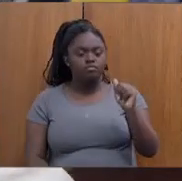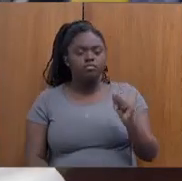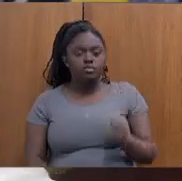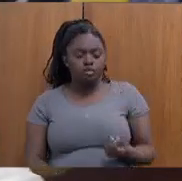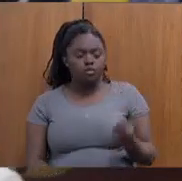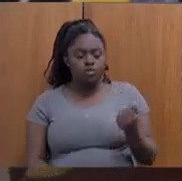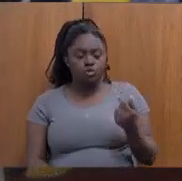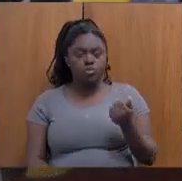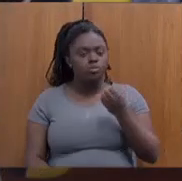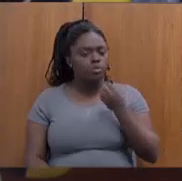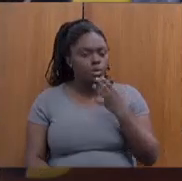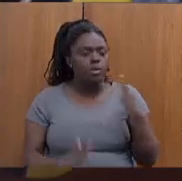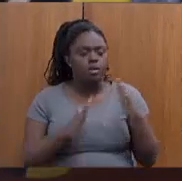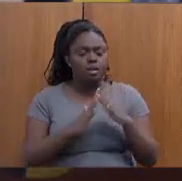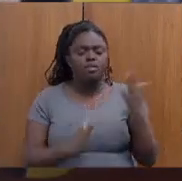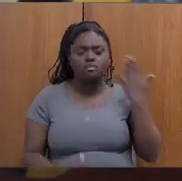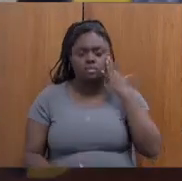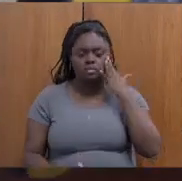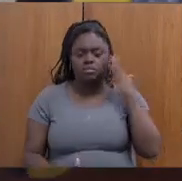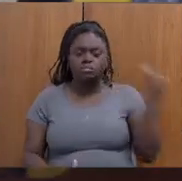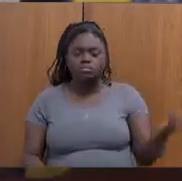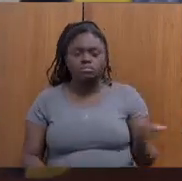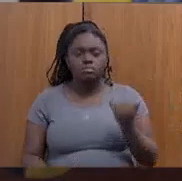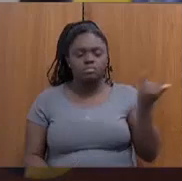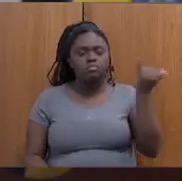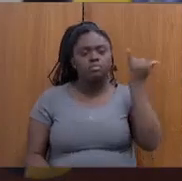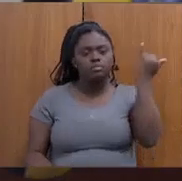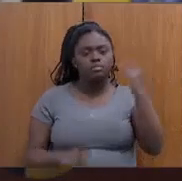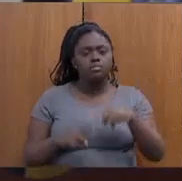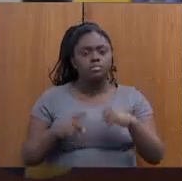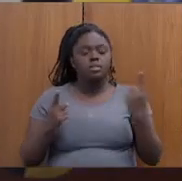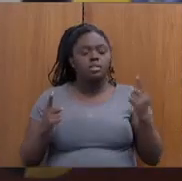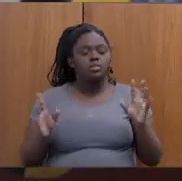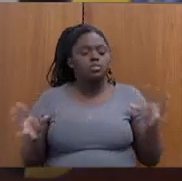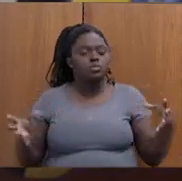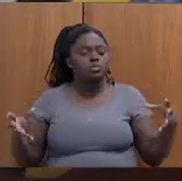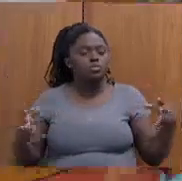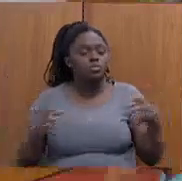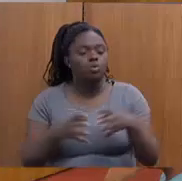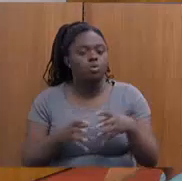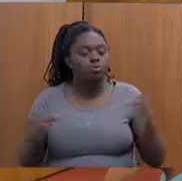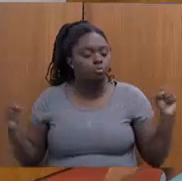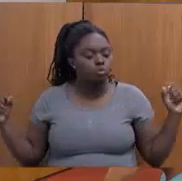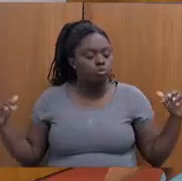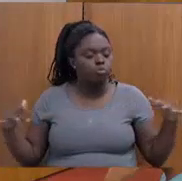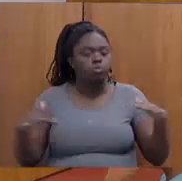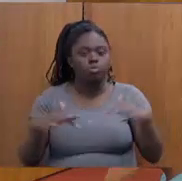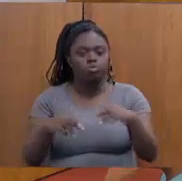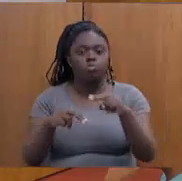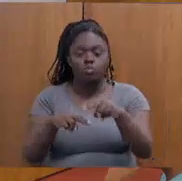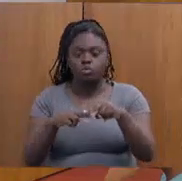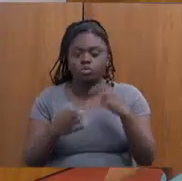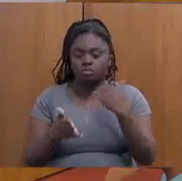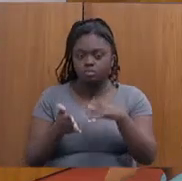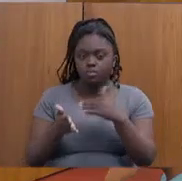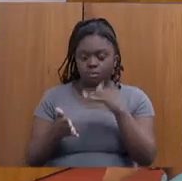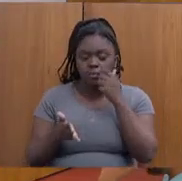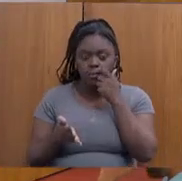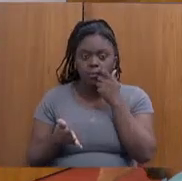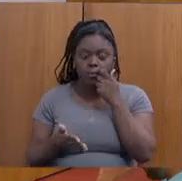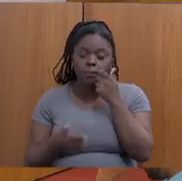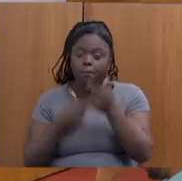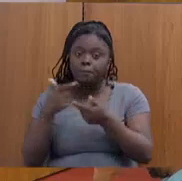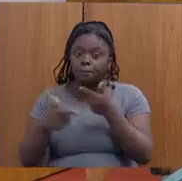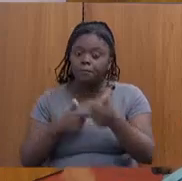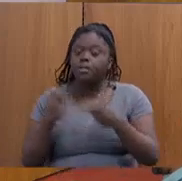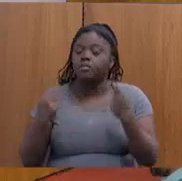recursos, essa casa entendeu que era importante, mas é um grande mutilhão. Por isso, secretária, esse trabalho tem